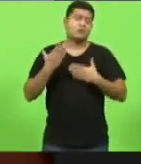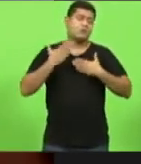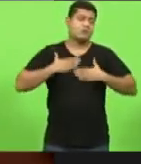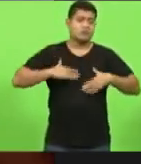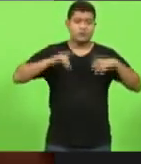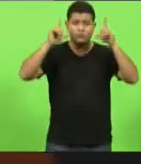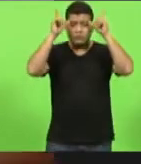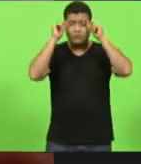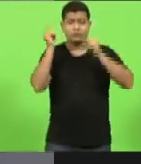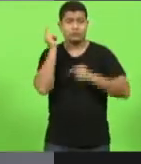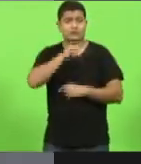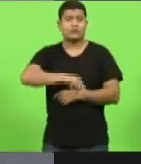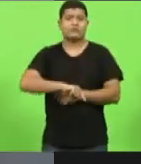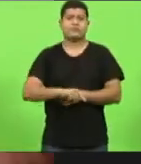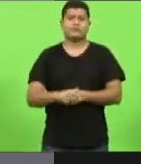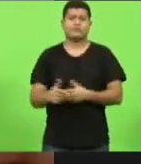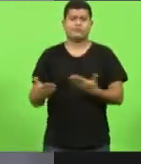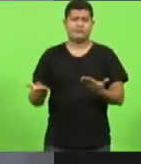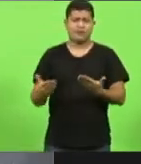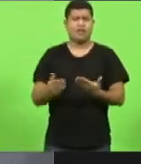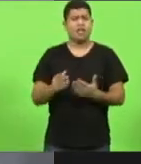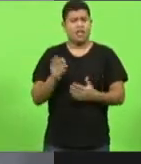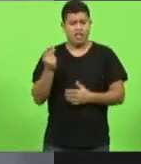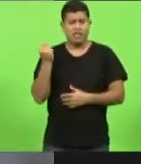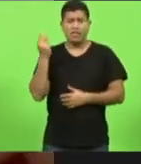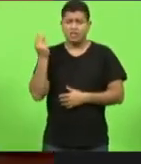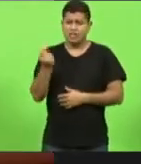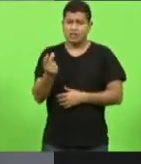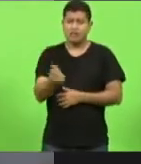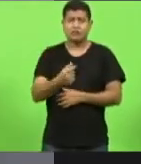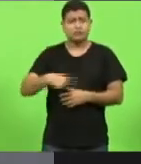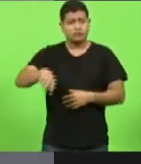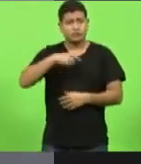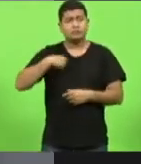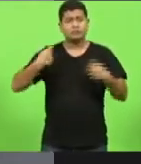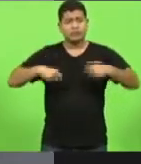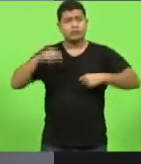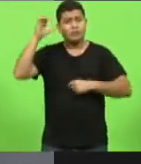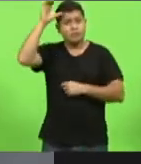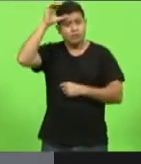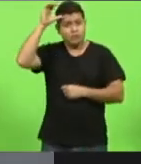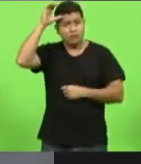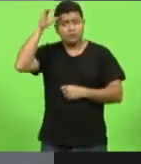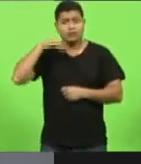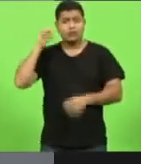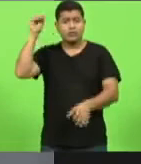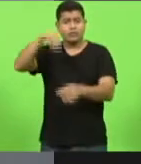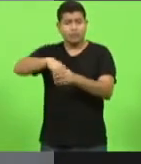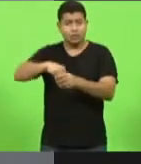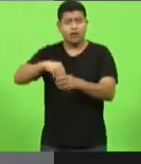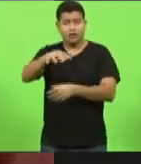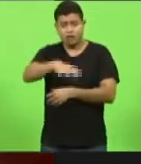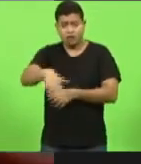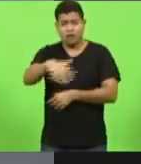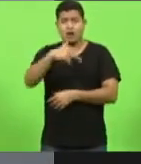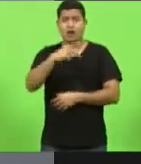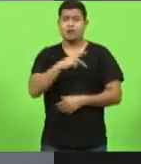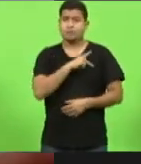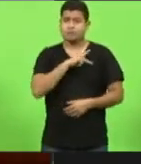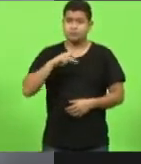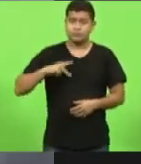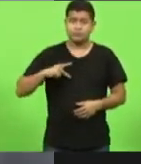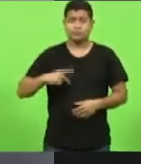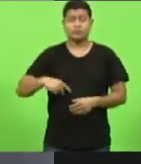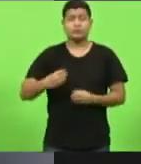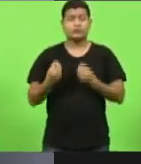vem de muito tempo então há de ter essa consciência dentro do serviço público para nós oferecer segurança e